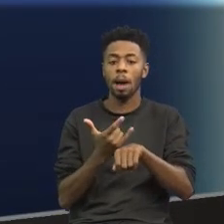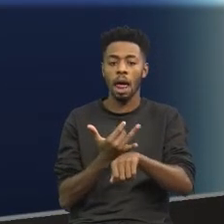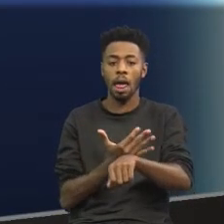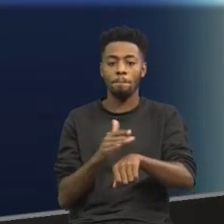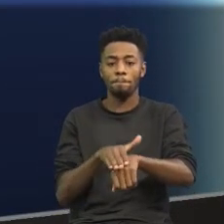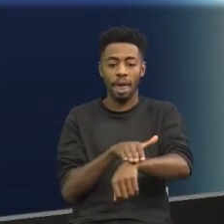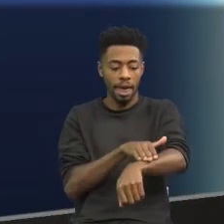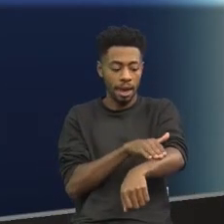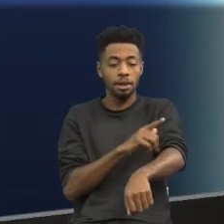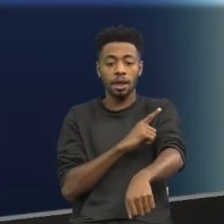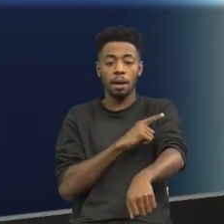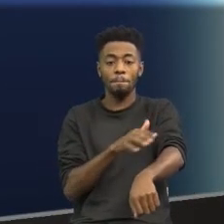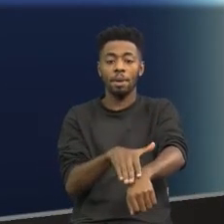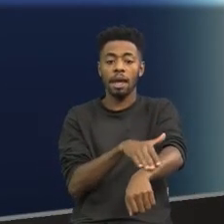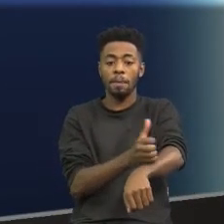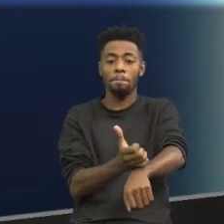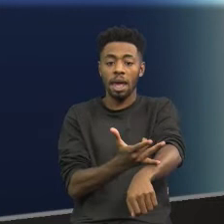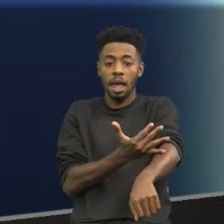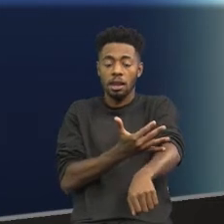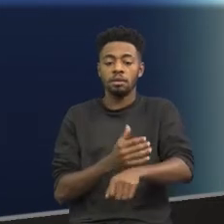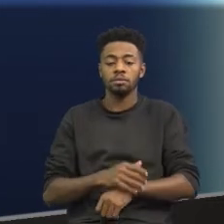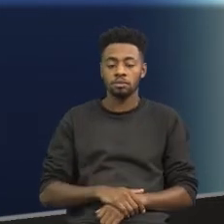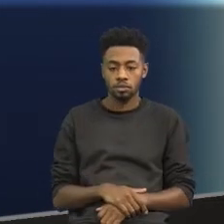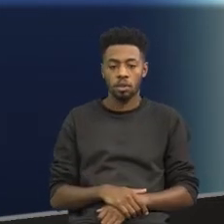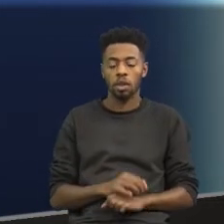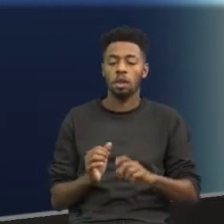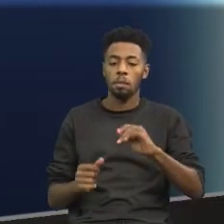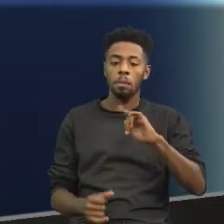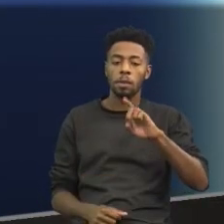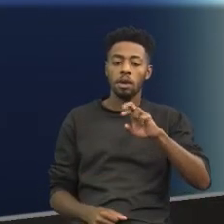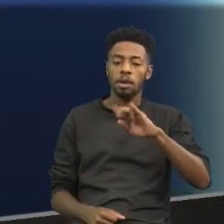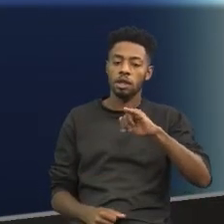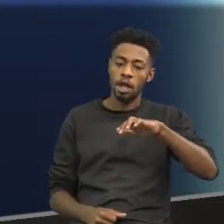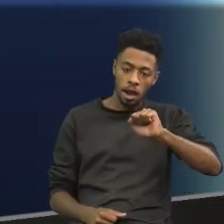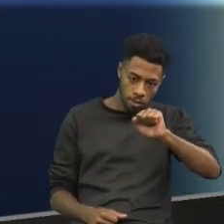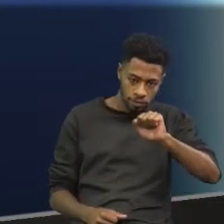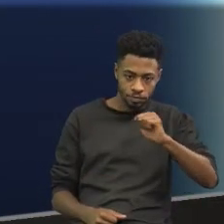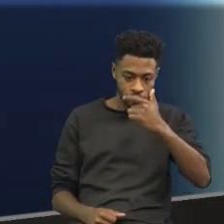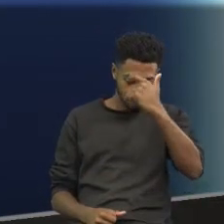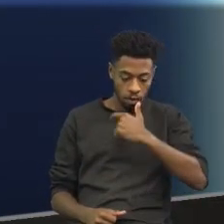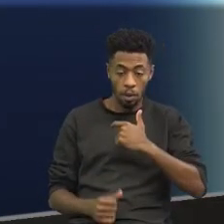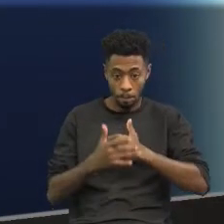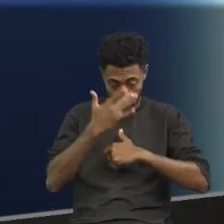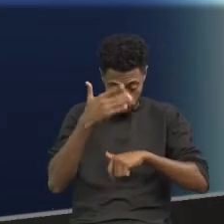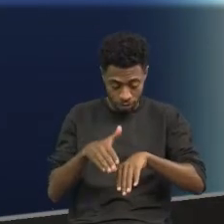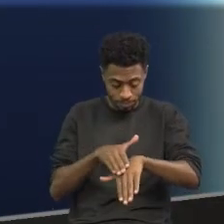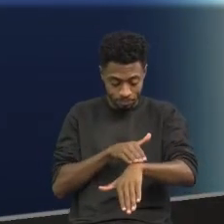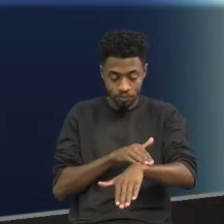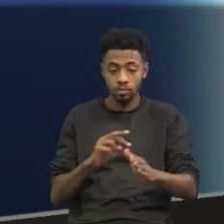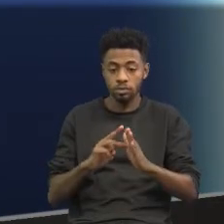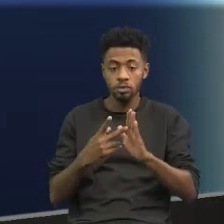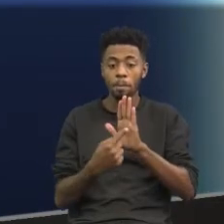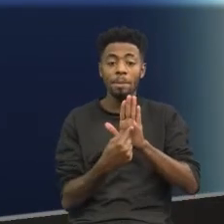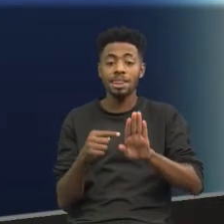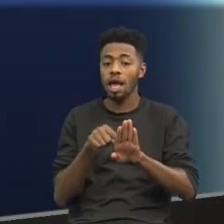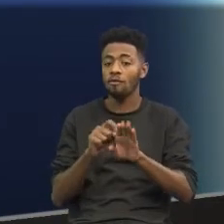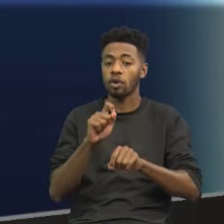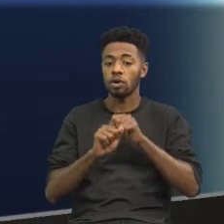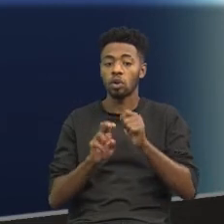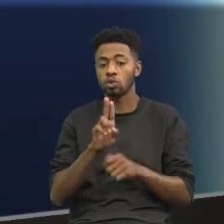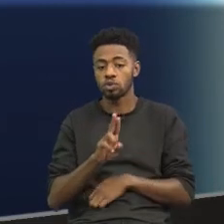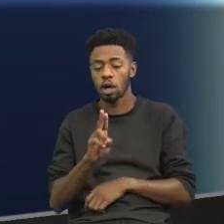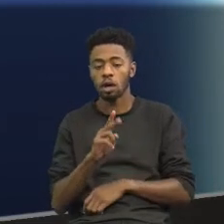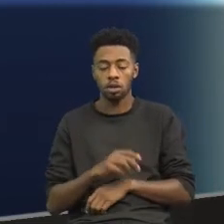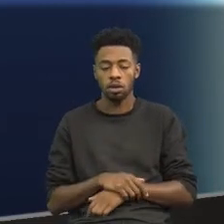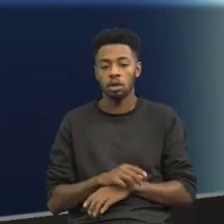acima da pele. E esse epidérmica aqui, a camada epidérmica do indivíduo, evidentemente é uma metáfora, sentido figurado,